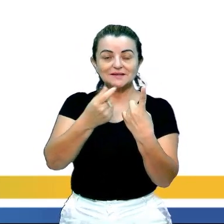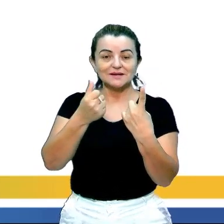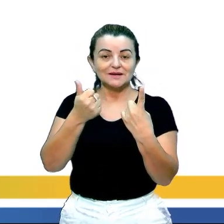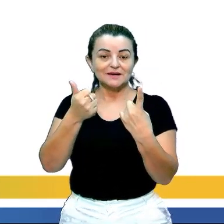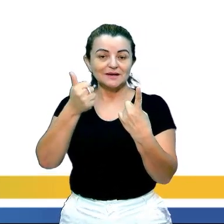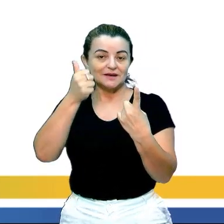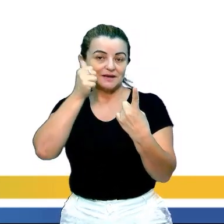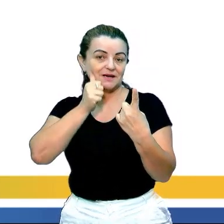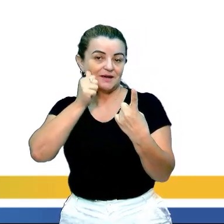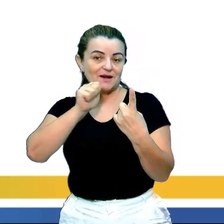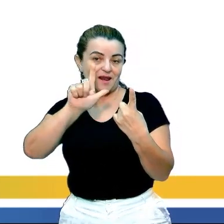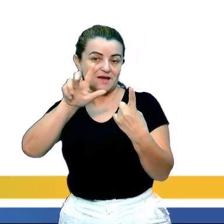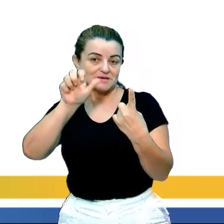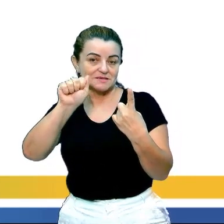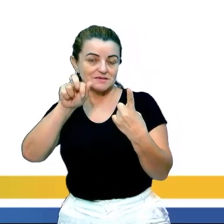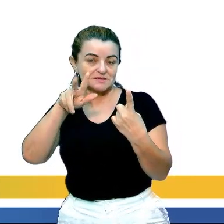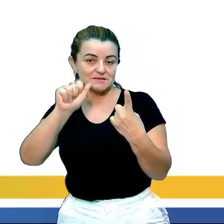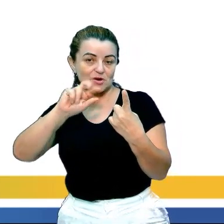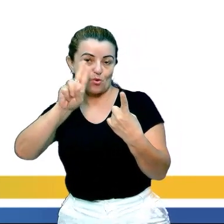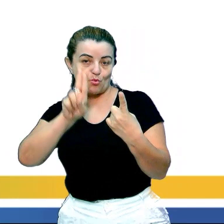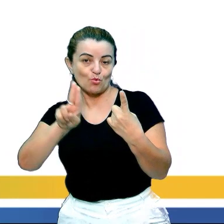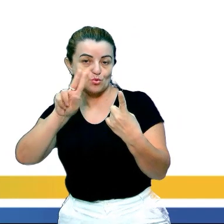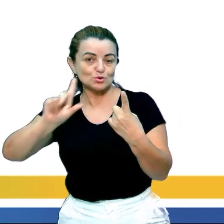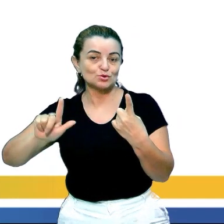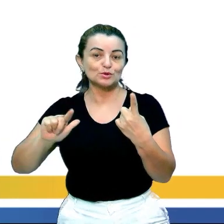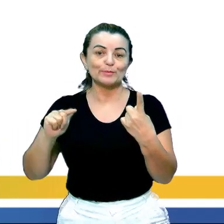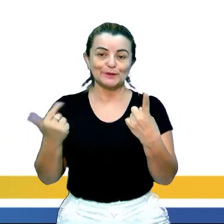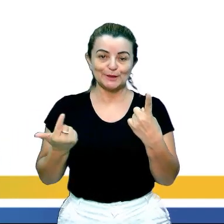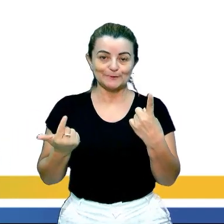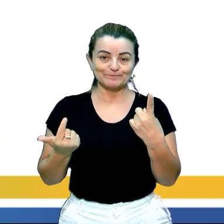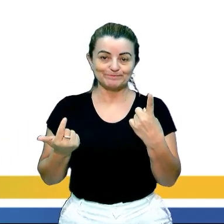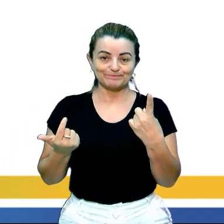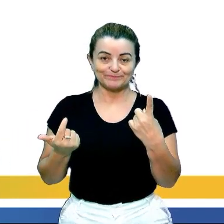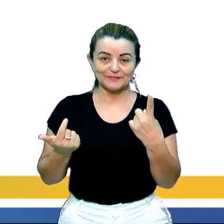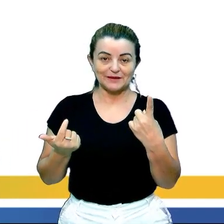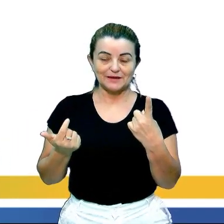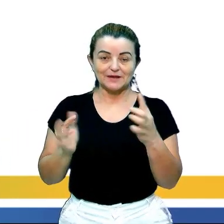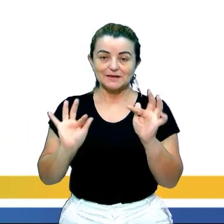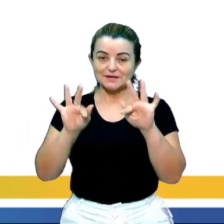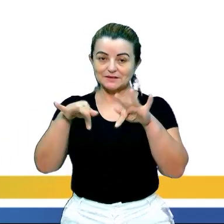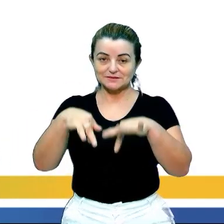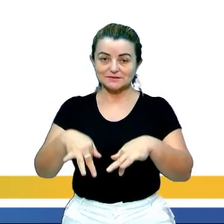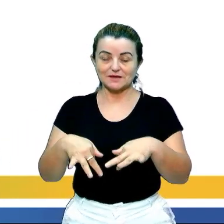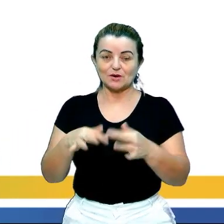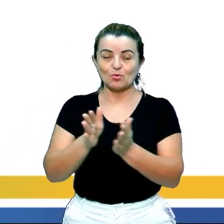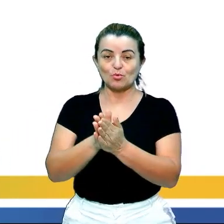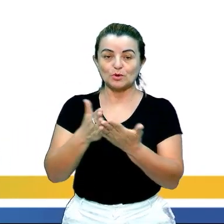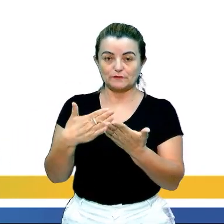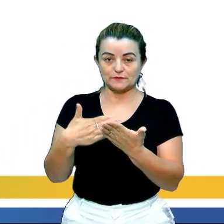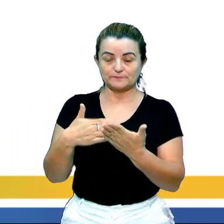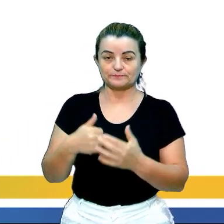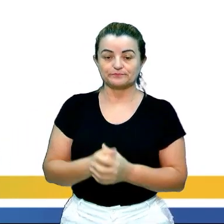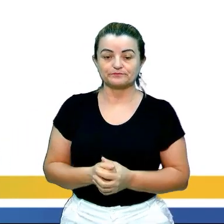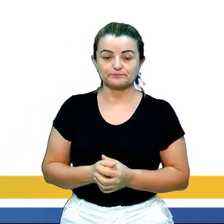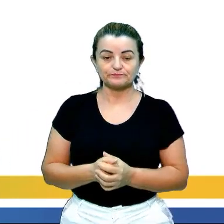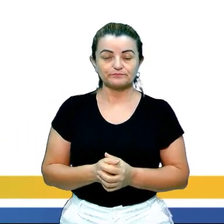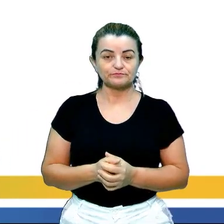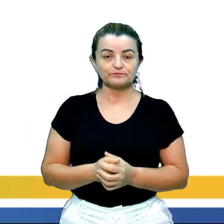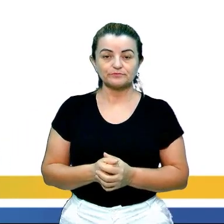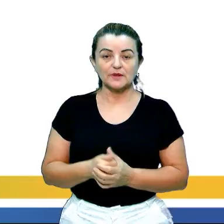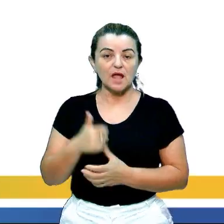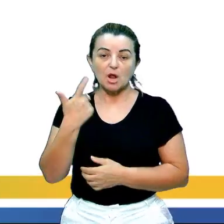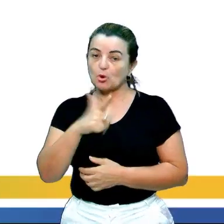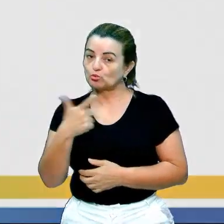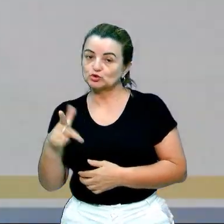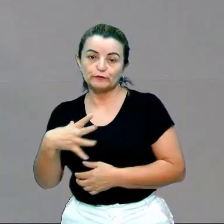Kupin, e aí eu utilizei uma frase, que é uma das frases que encerram o livro, né? Ele diz assim, exatamente, não tive